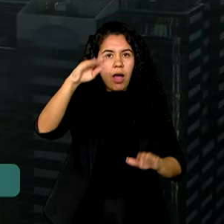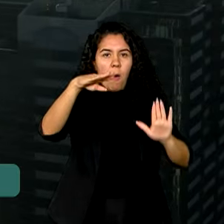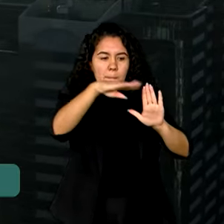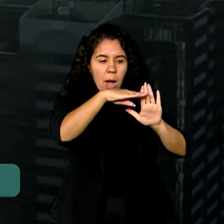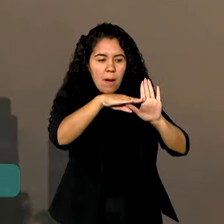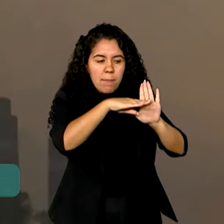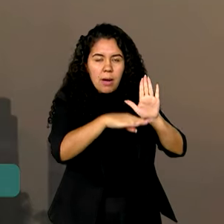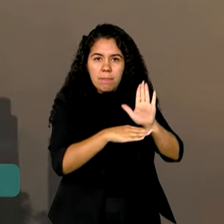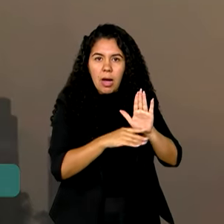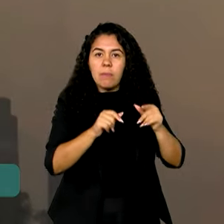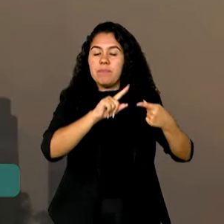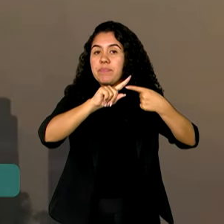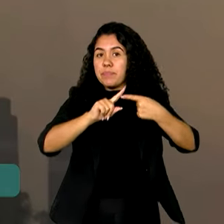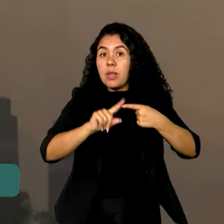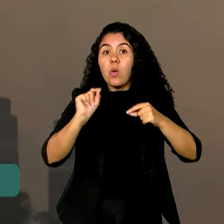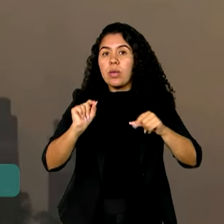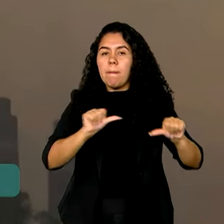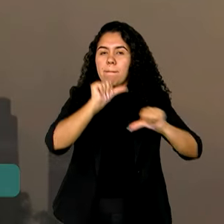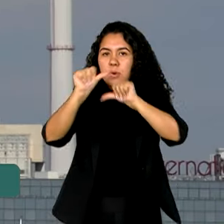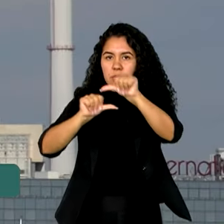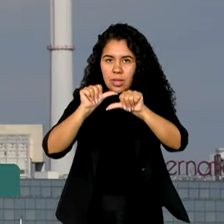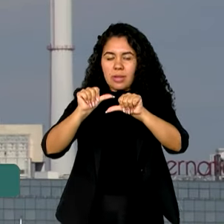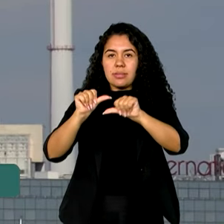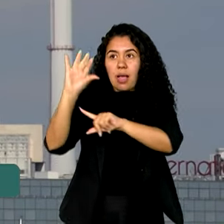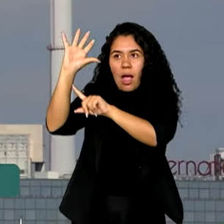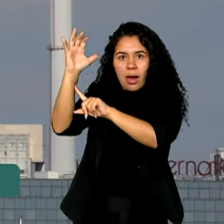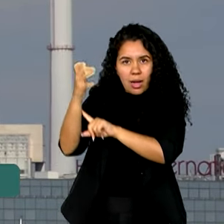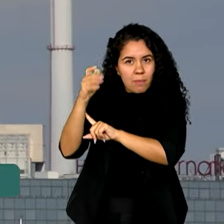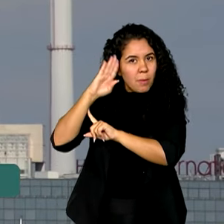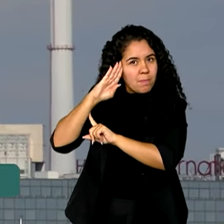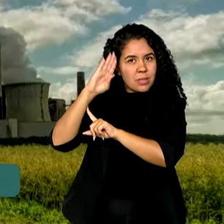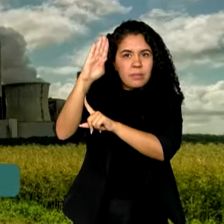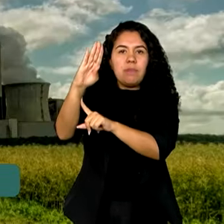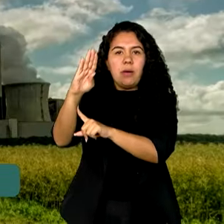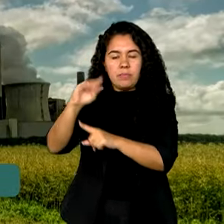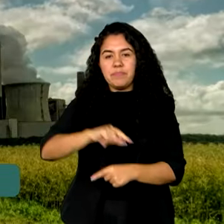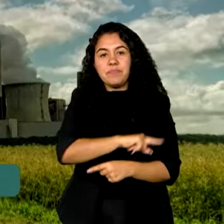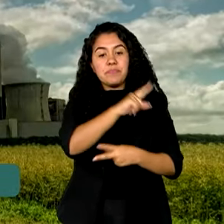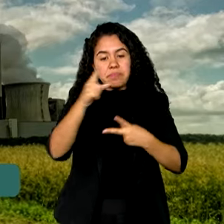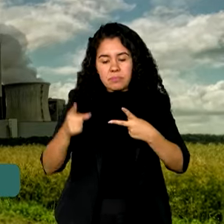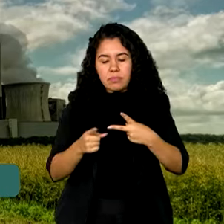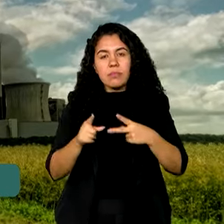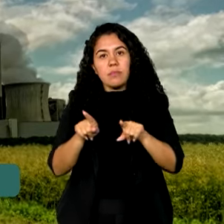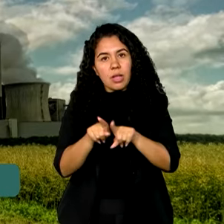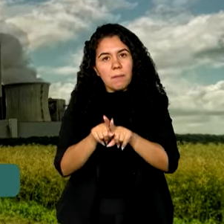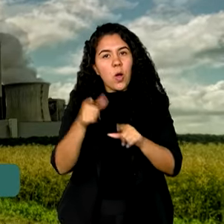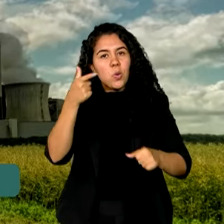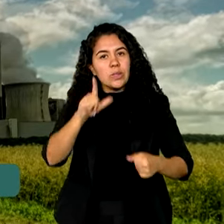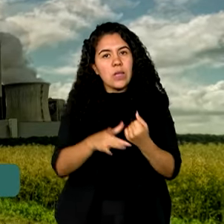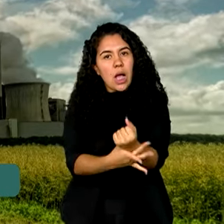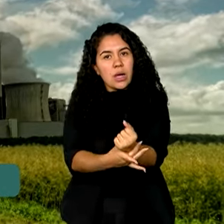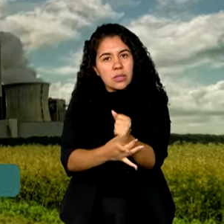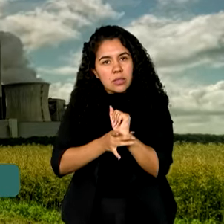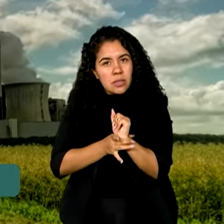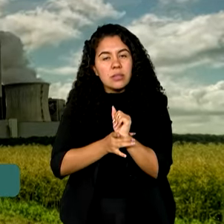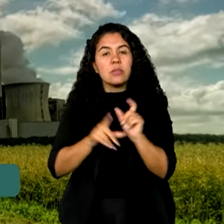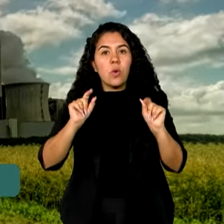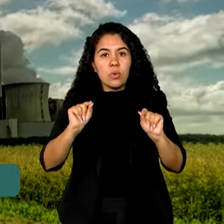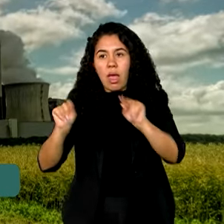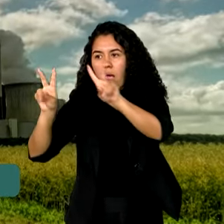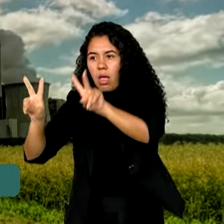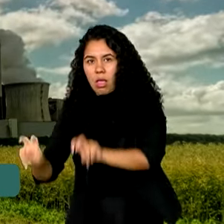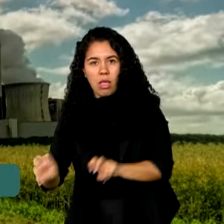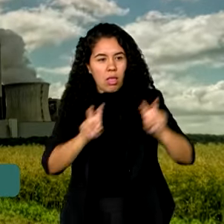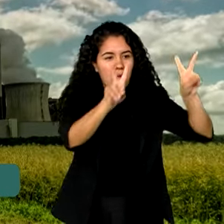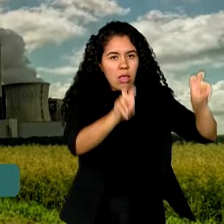coloca a mudança do clima no centro da agenda política e governamental. Ela garante a transversalidade da agenda